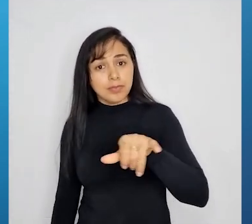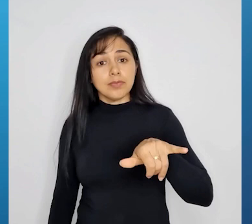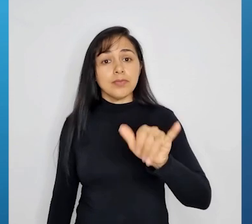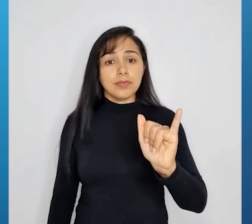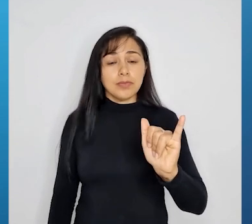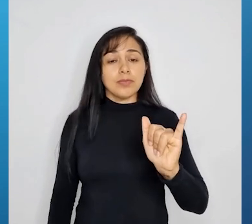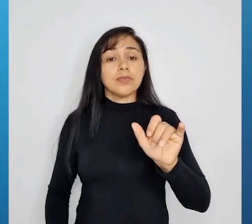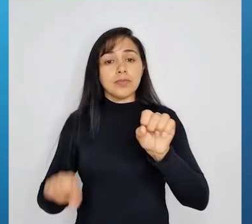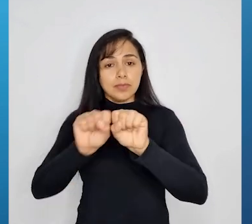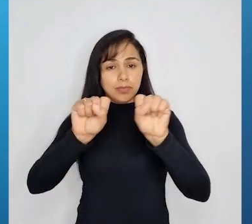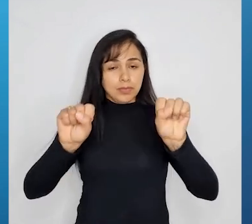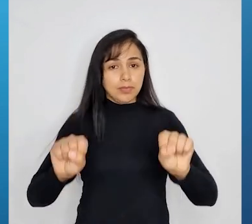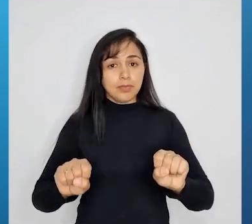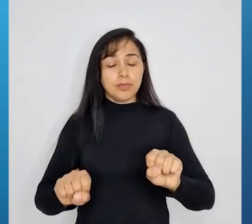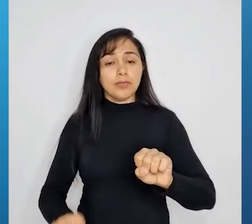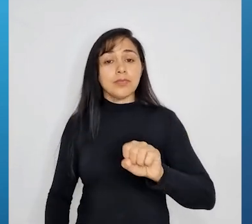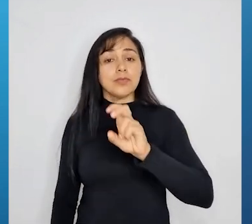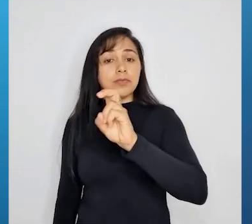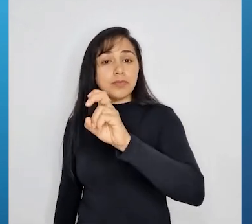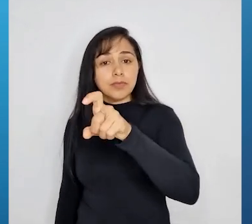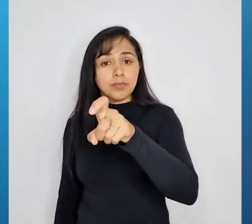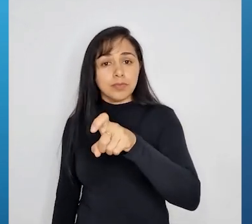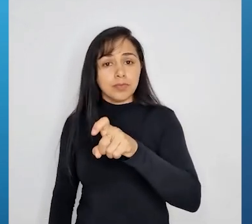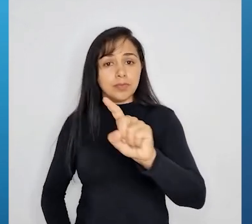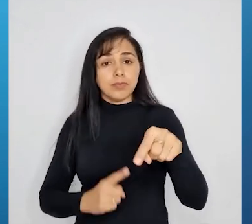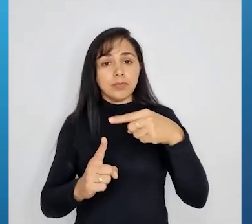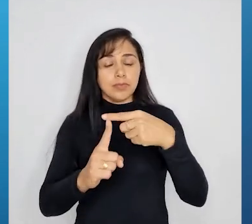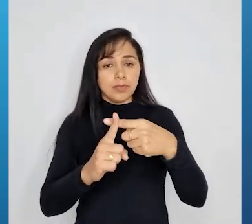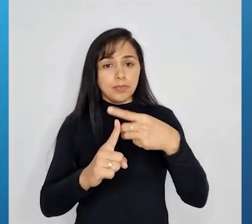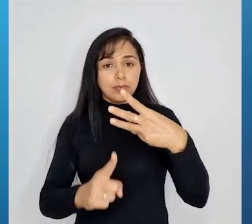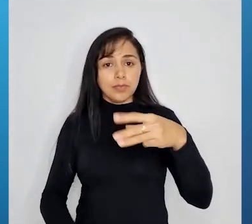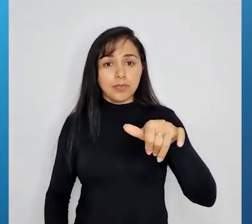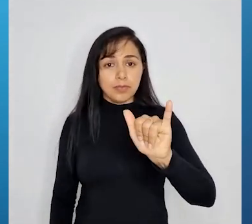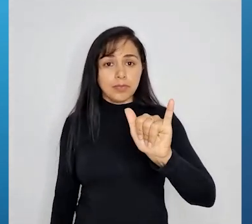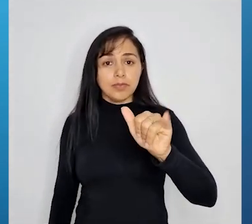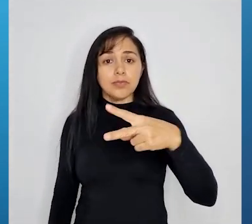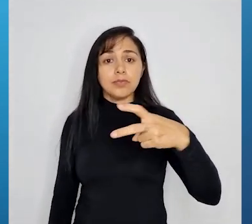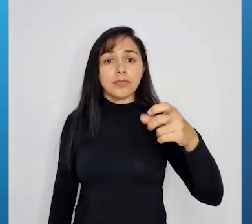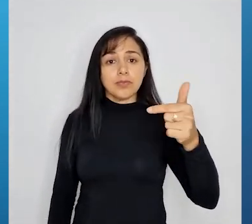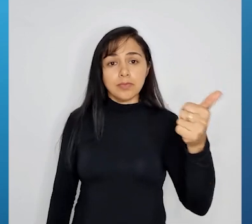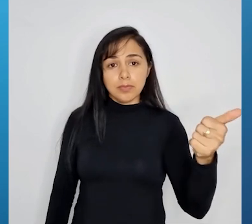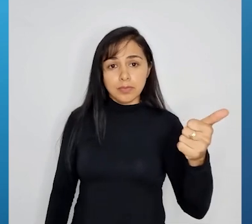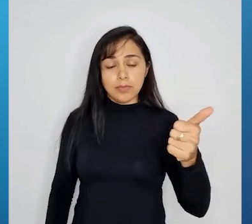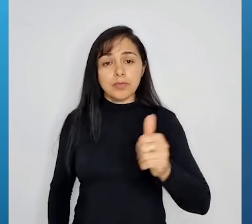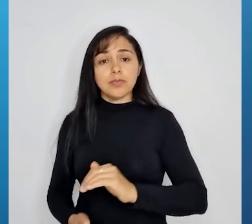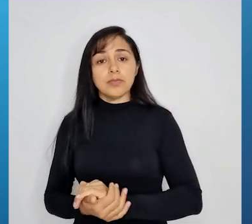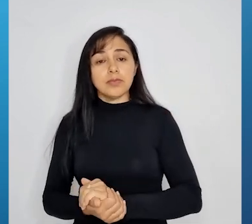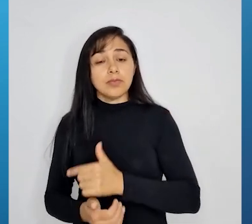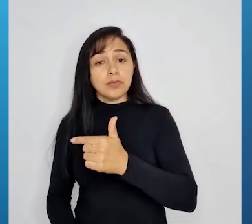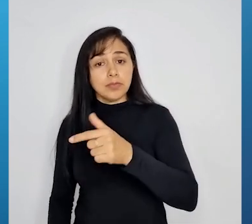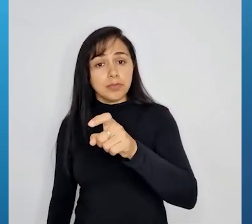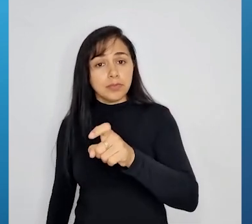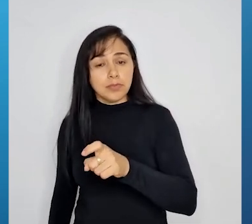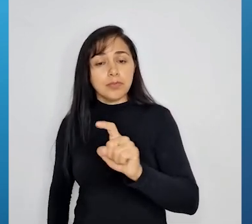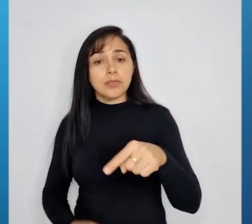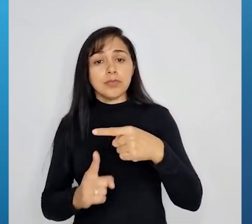5x mais 3y igual a 21. 2x menos 3y igual a 14.